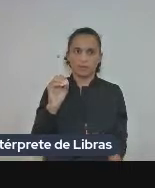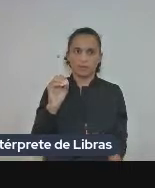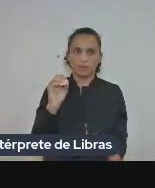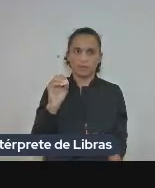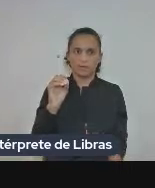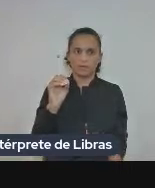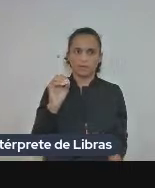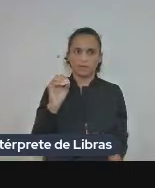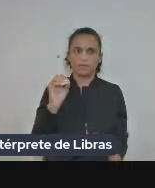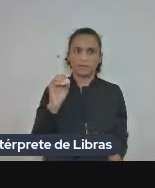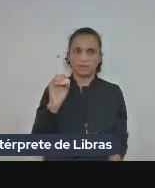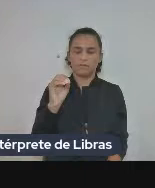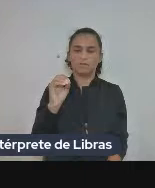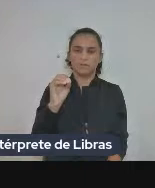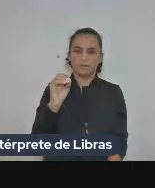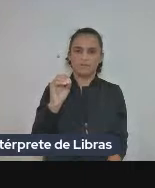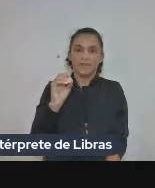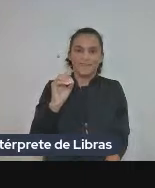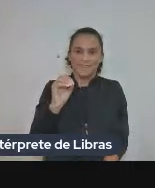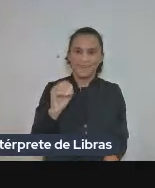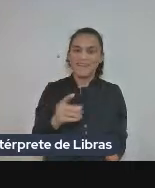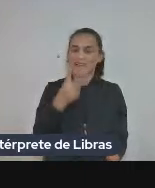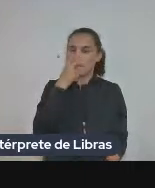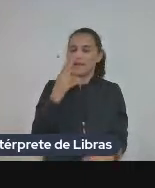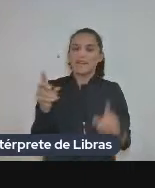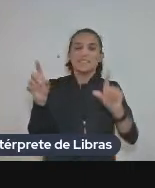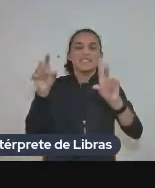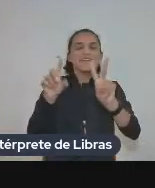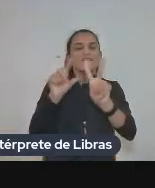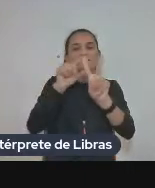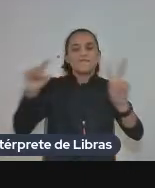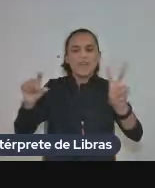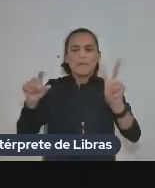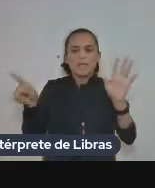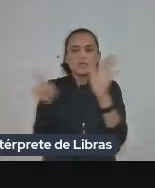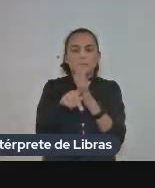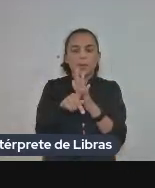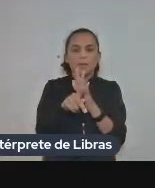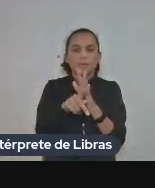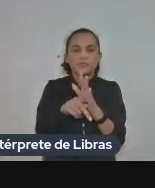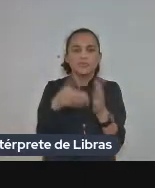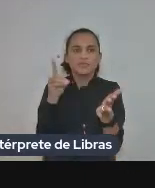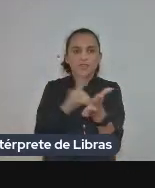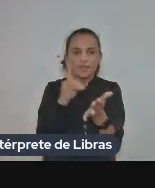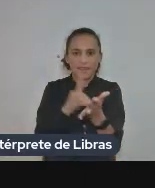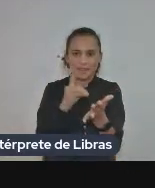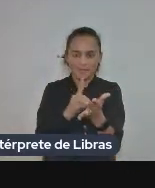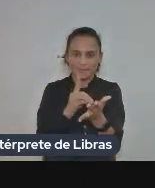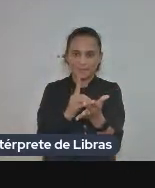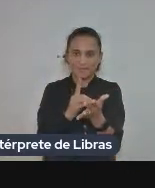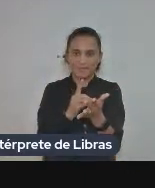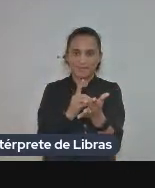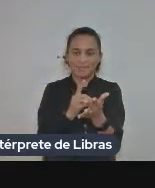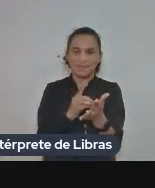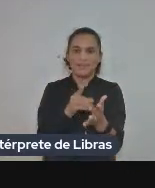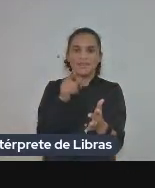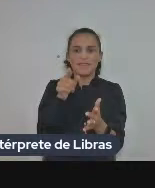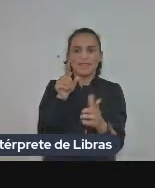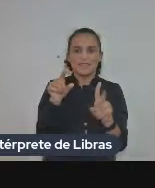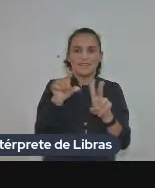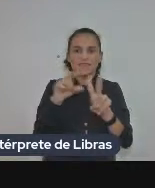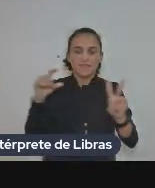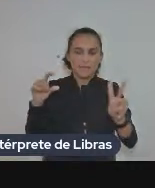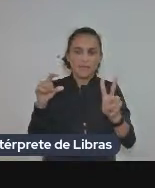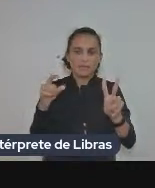que parece ser e é um verbete de dicionário então esse verbete ele está se referindo a palavra cômodo